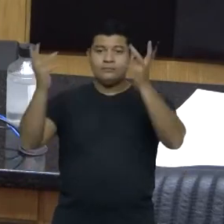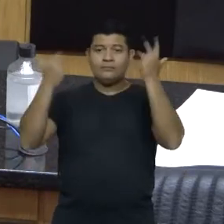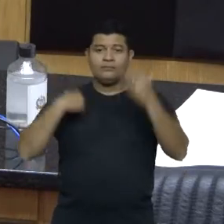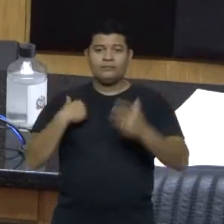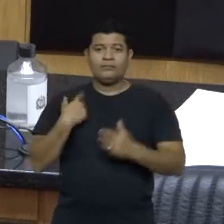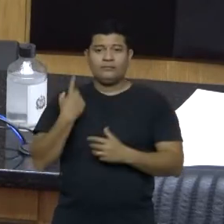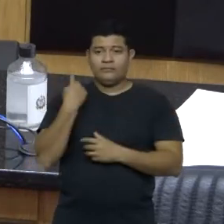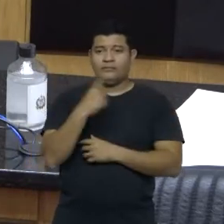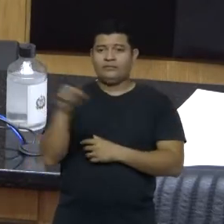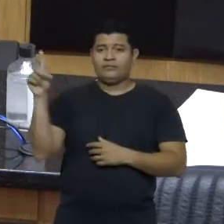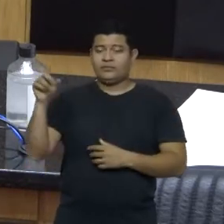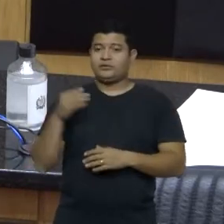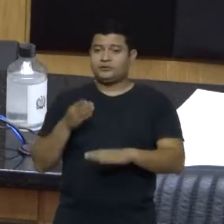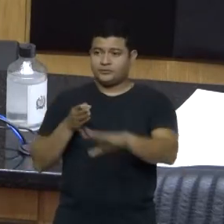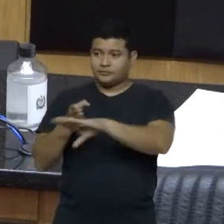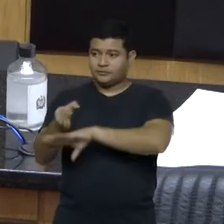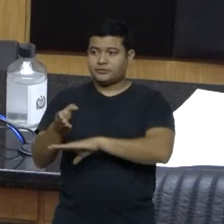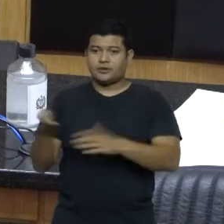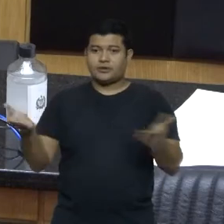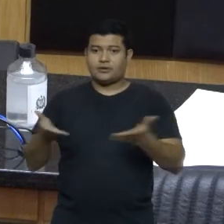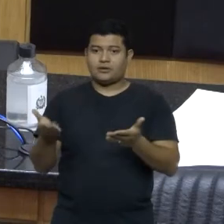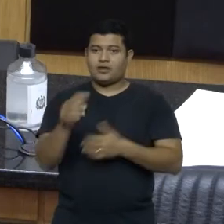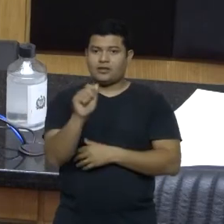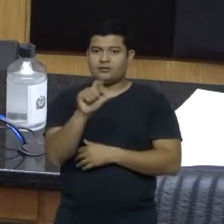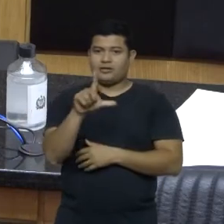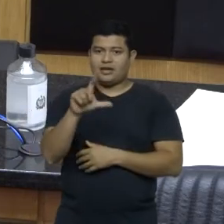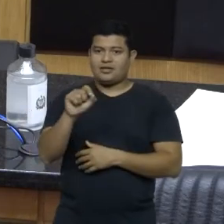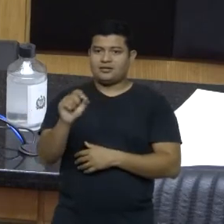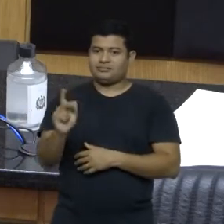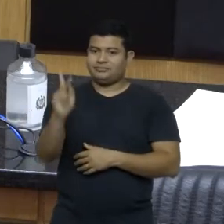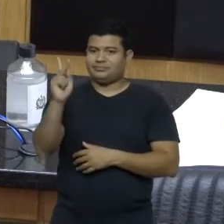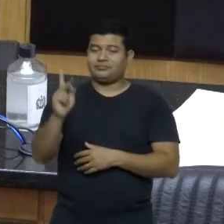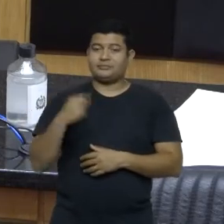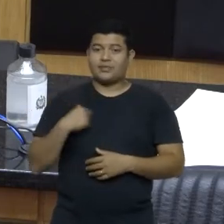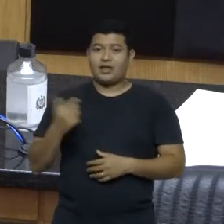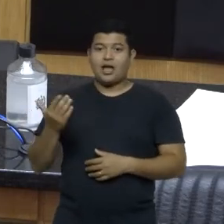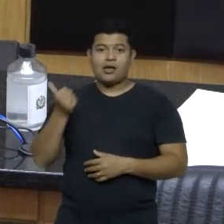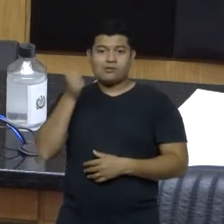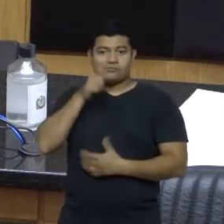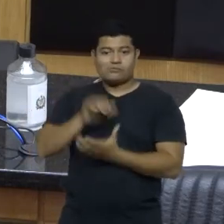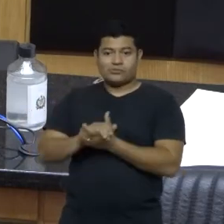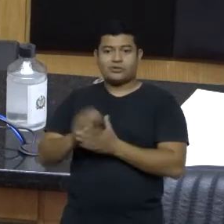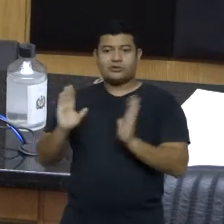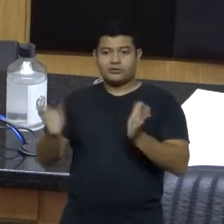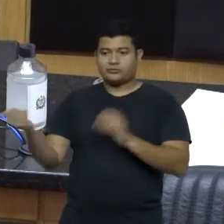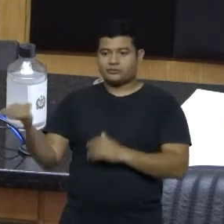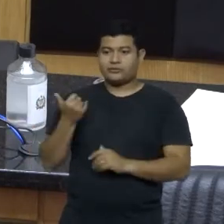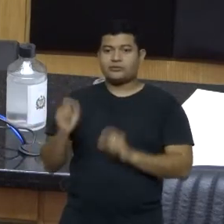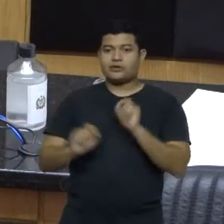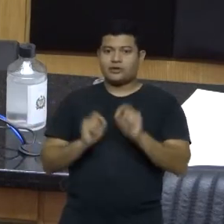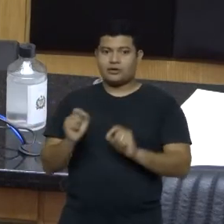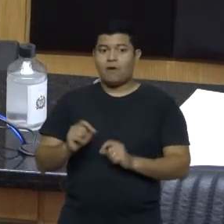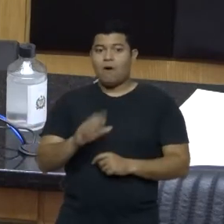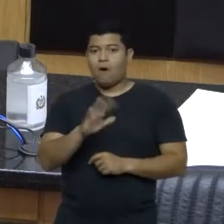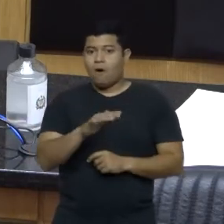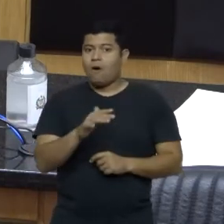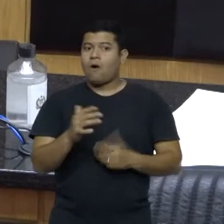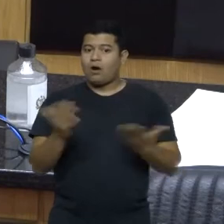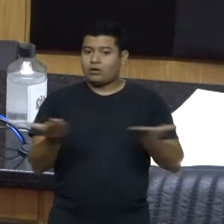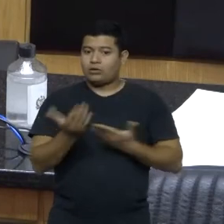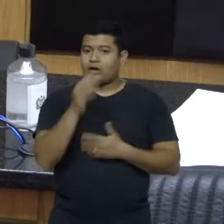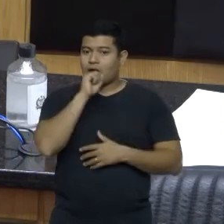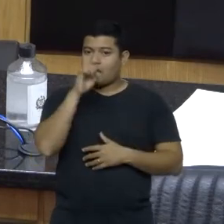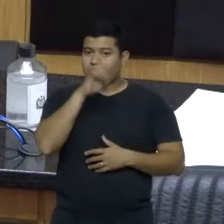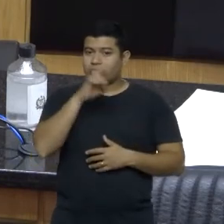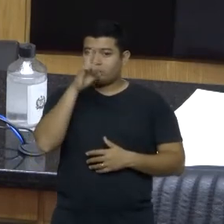lá no show do Alok, e a minha esposa já falou essa semana. Nates, nesse final de semana da